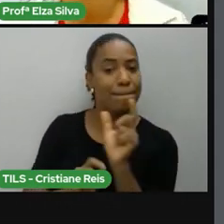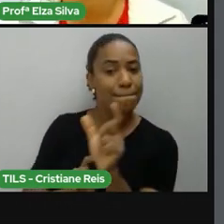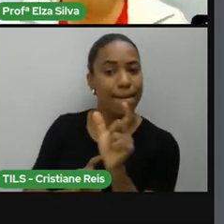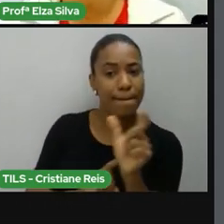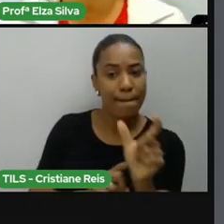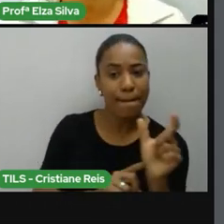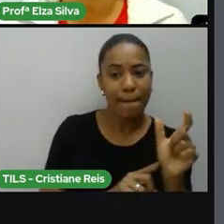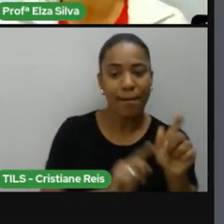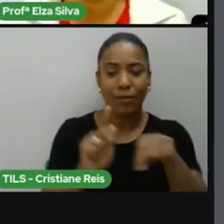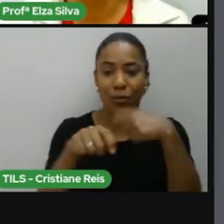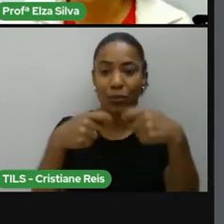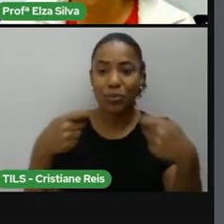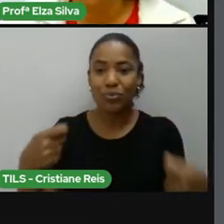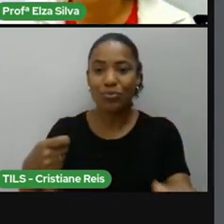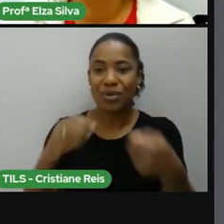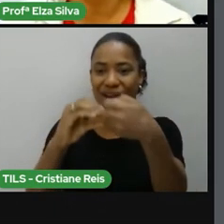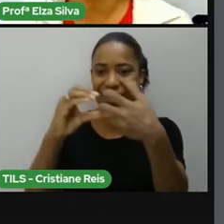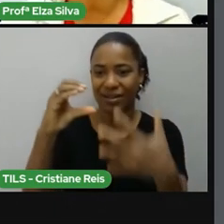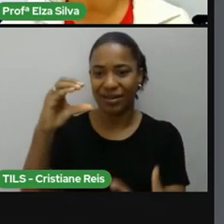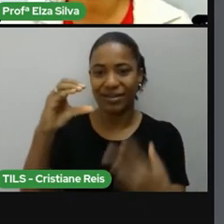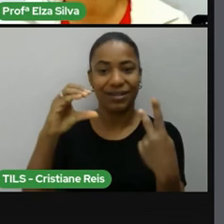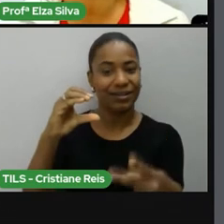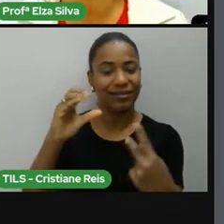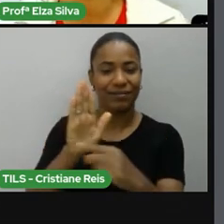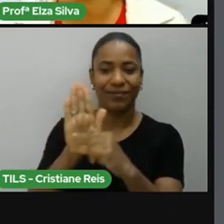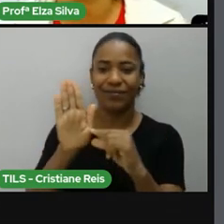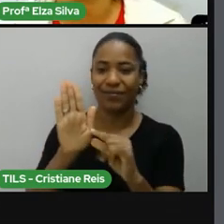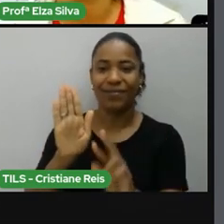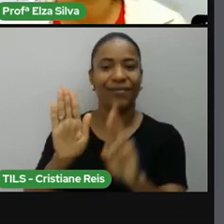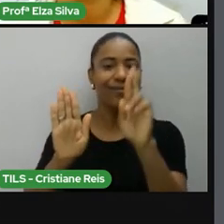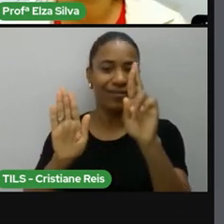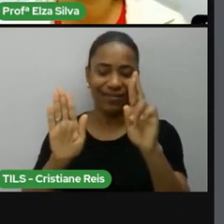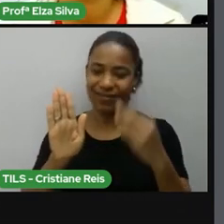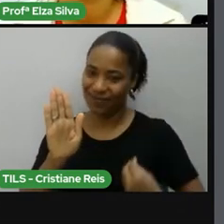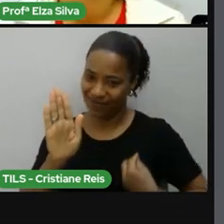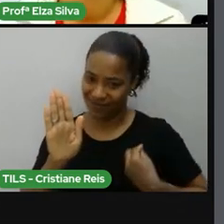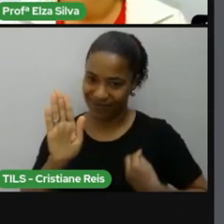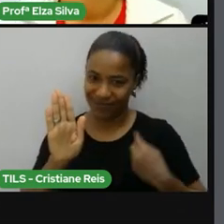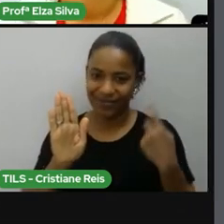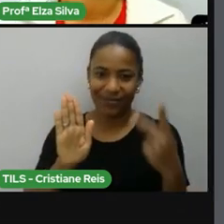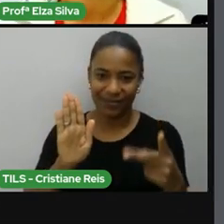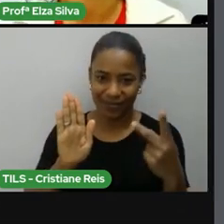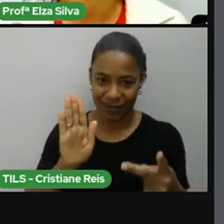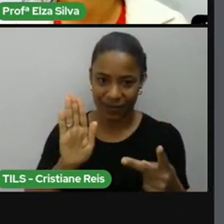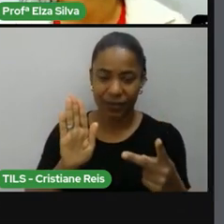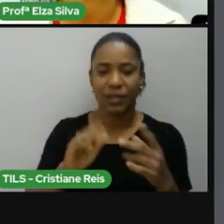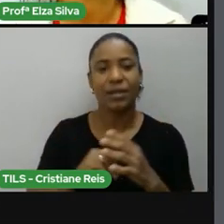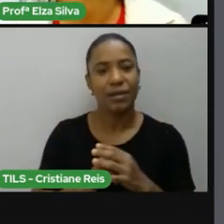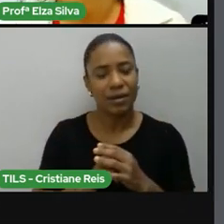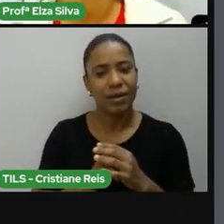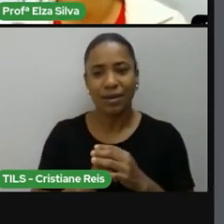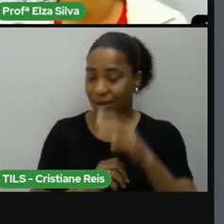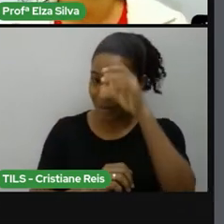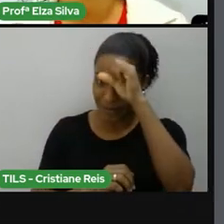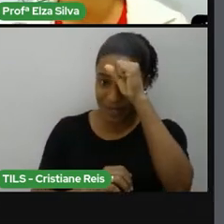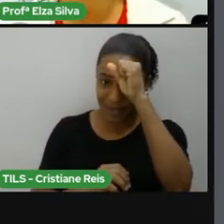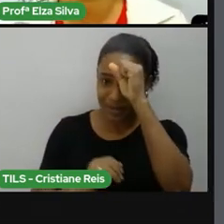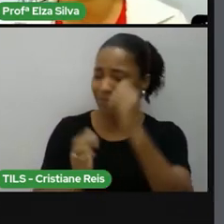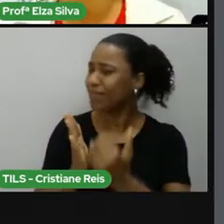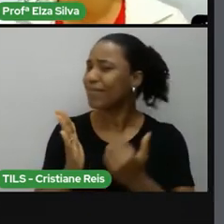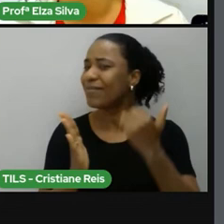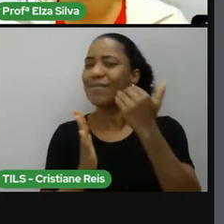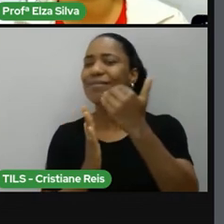o biografado. E o que aprendemos mais hoje? Falamos sobre o tempo